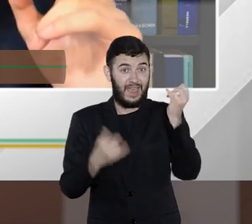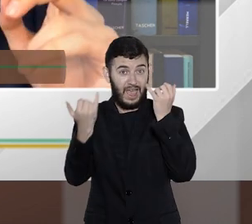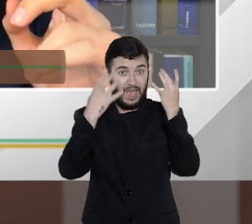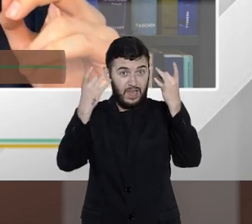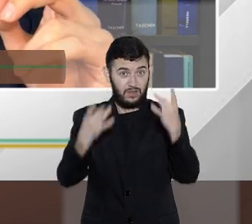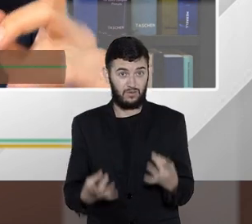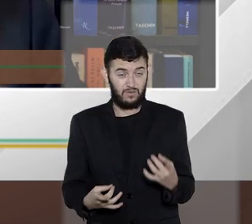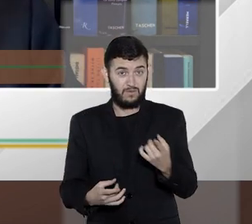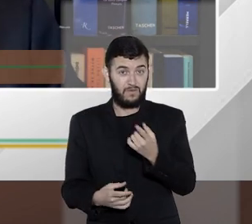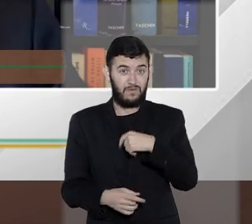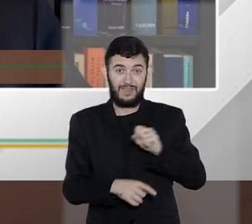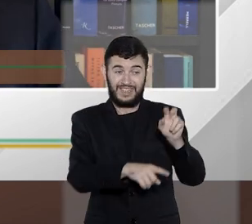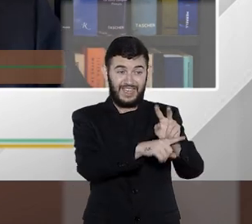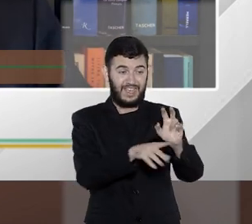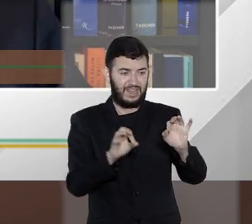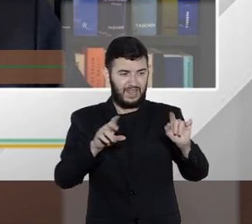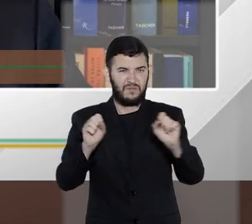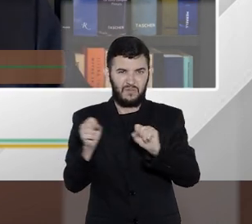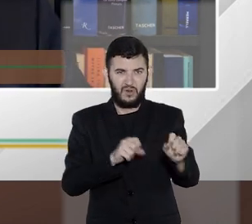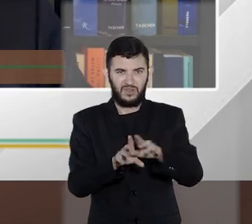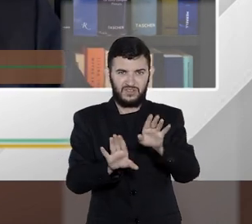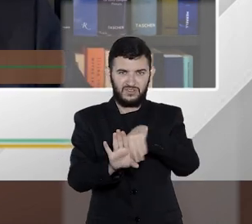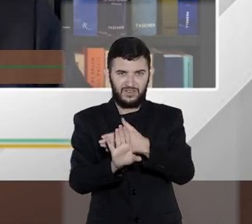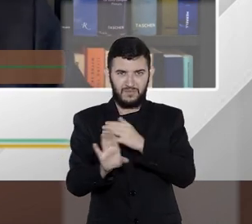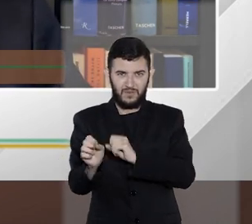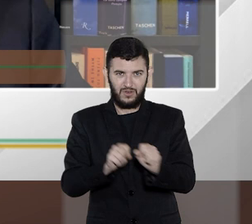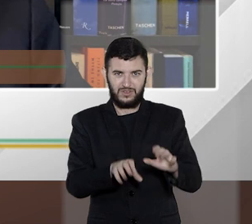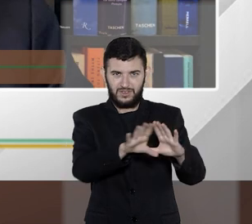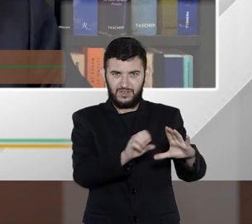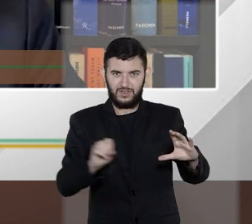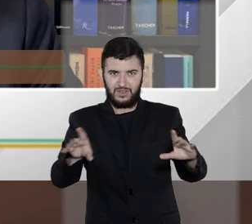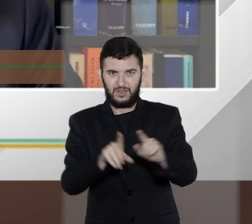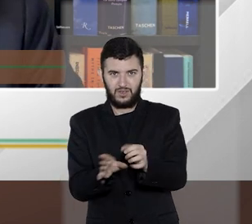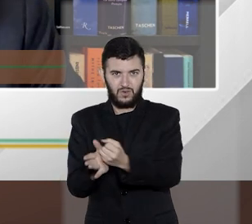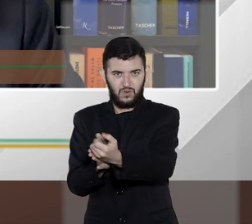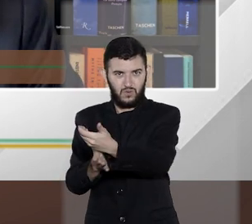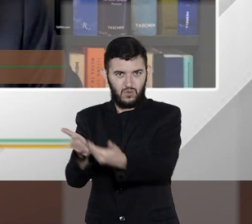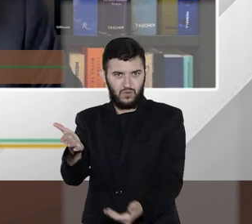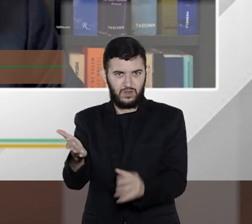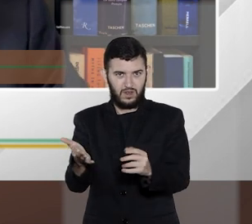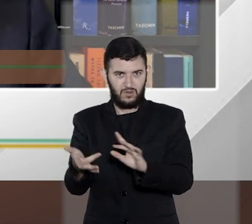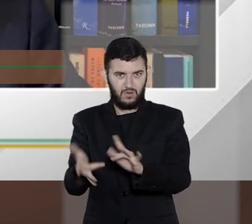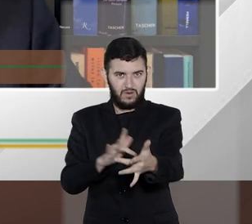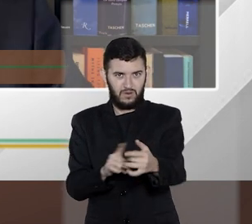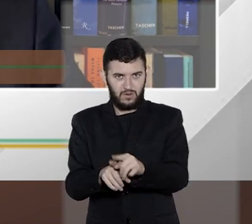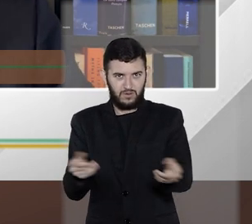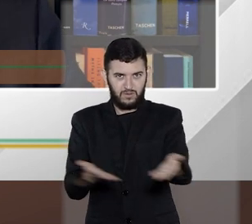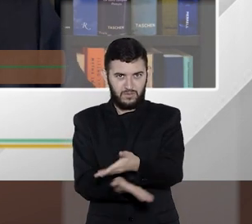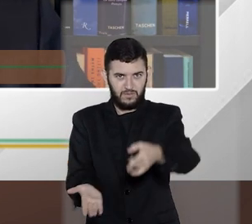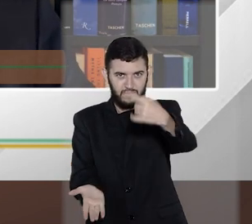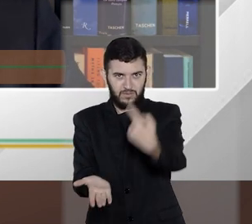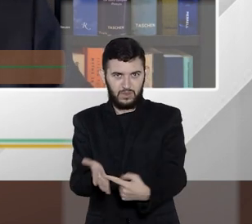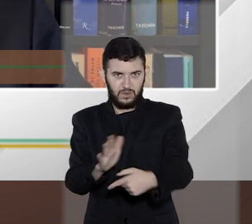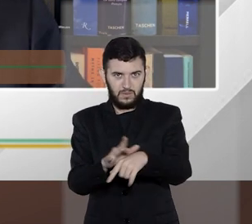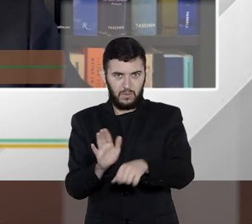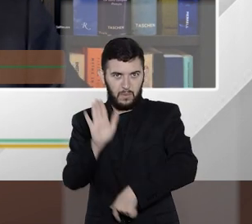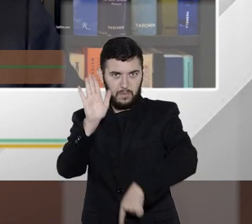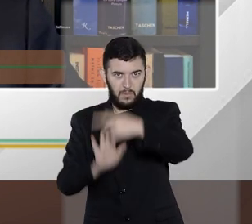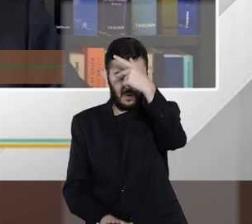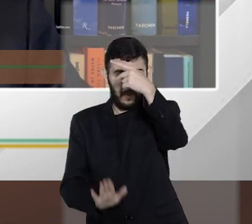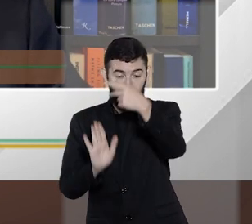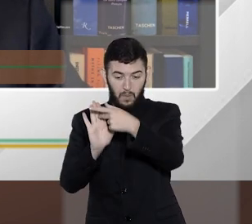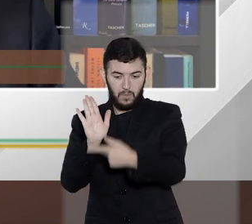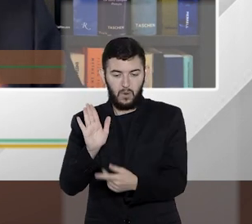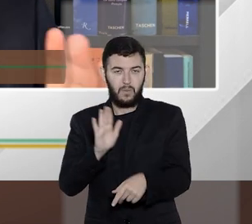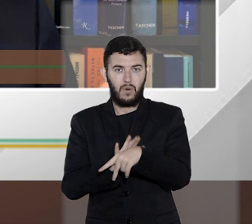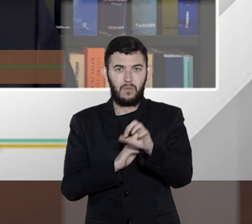compartilhados indiretamente através de convênios através de enfim meros acordos meros protocolos entre